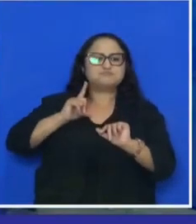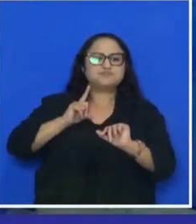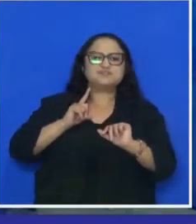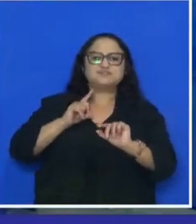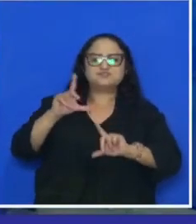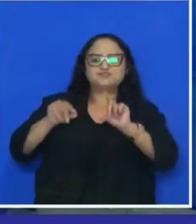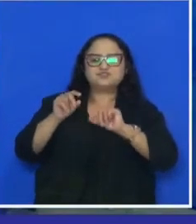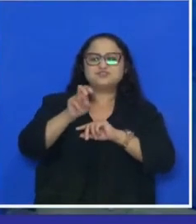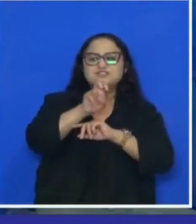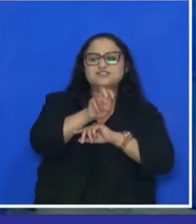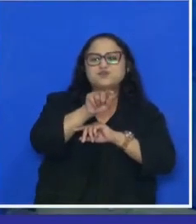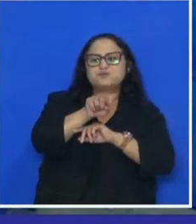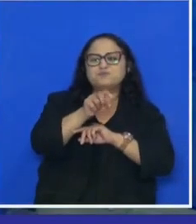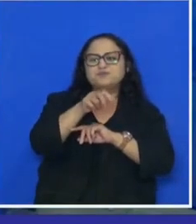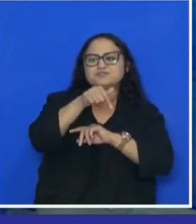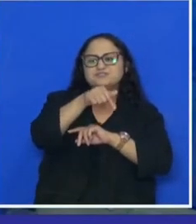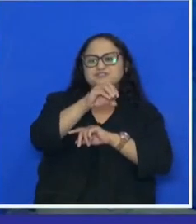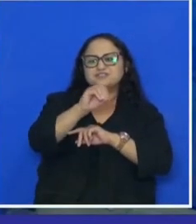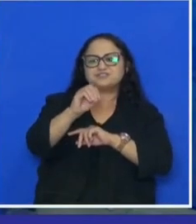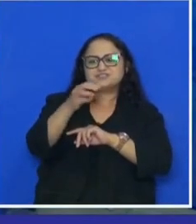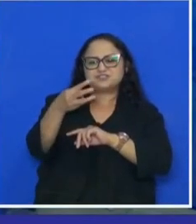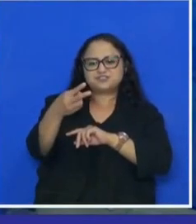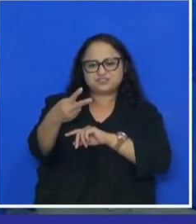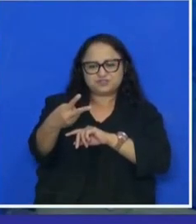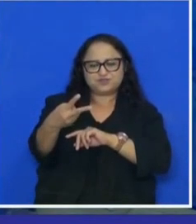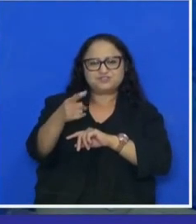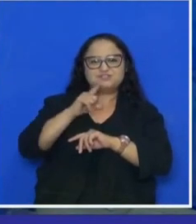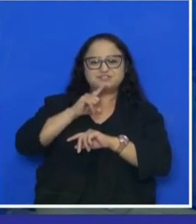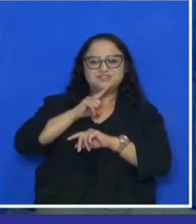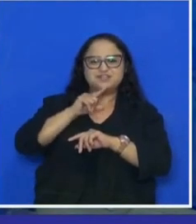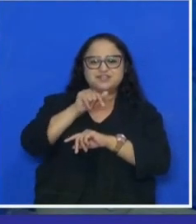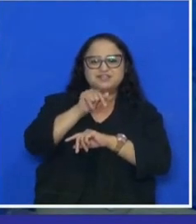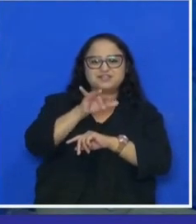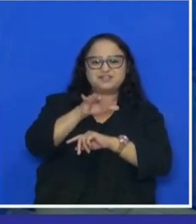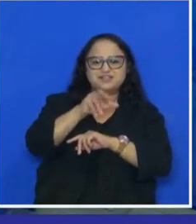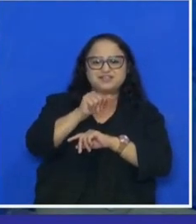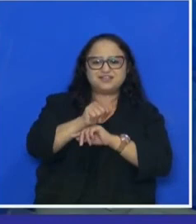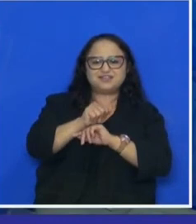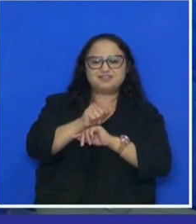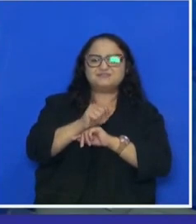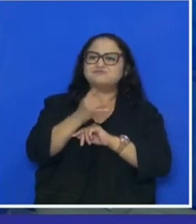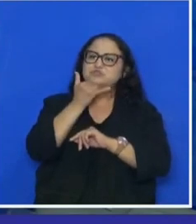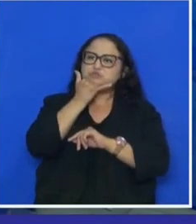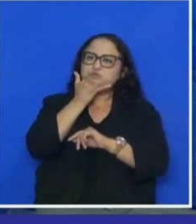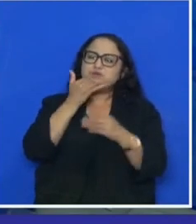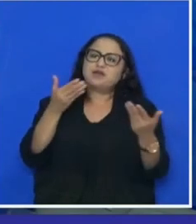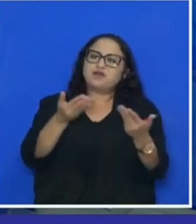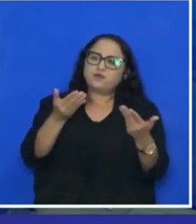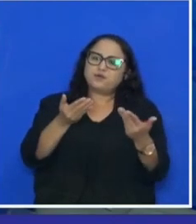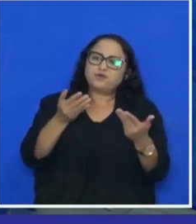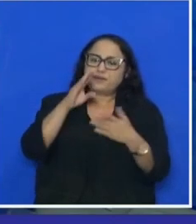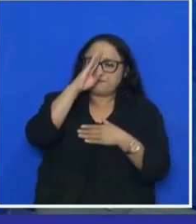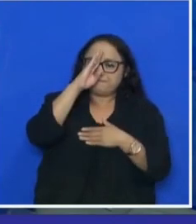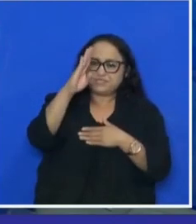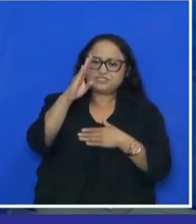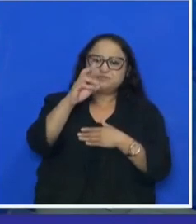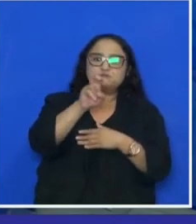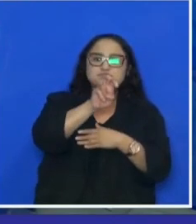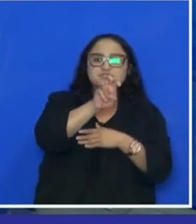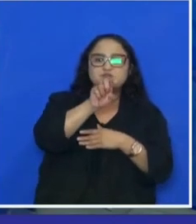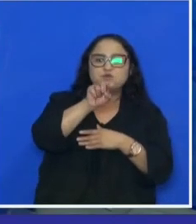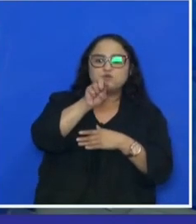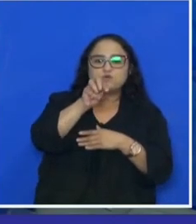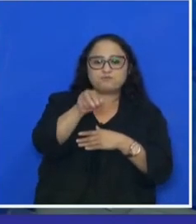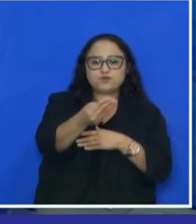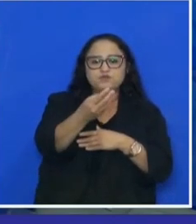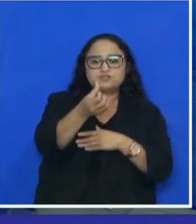Concurso 5.702 da Quina, da Quina, perdão, e o prêmio principal de 5